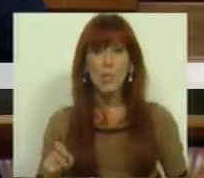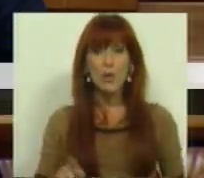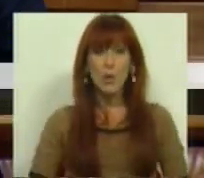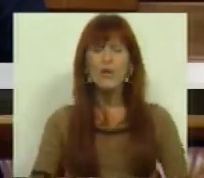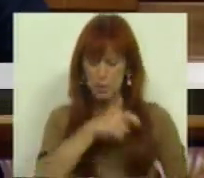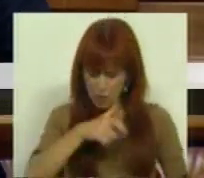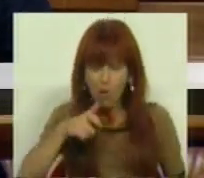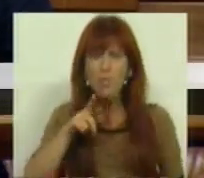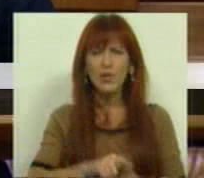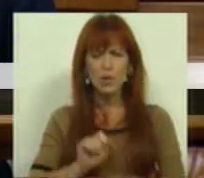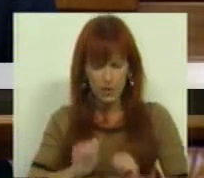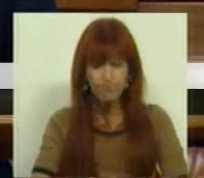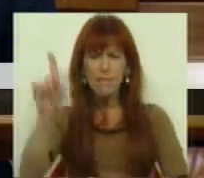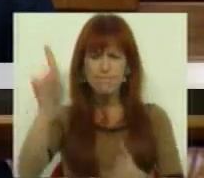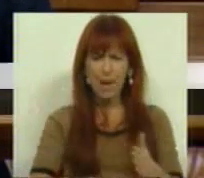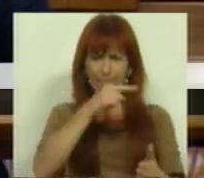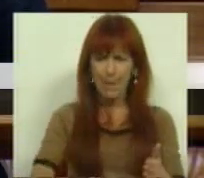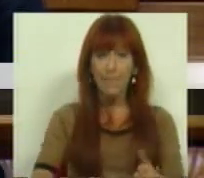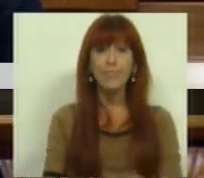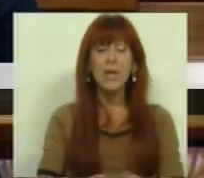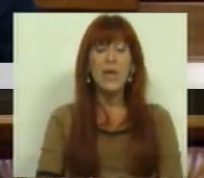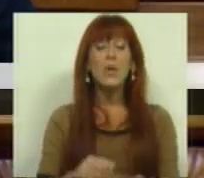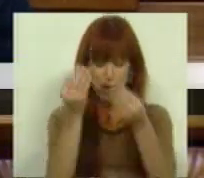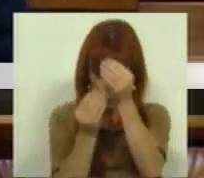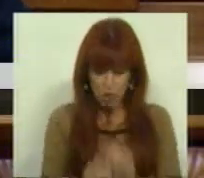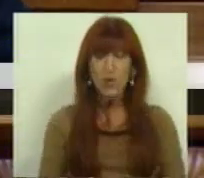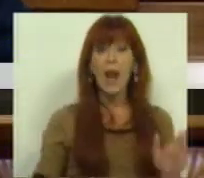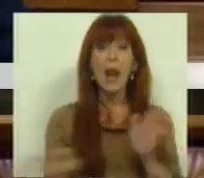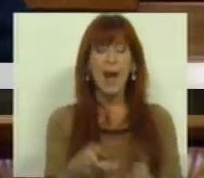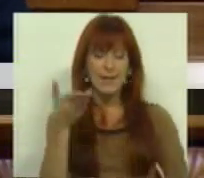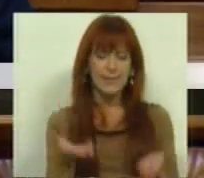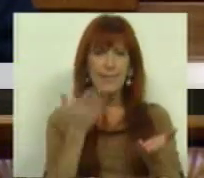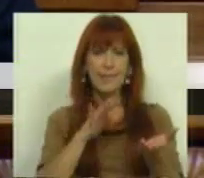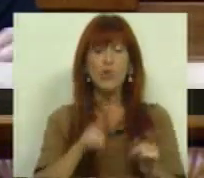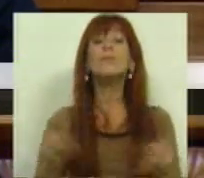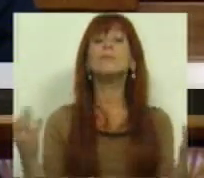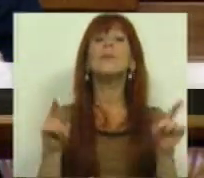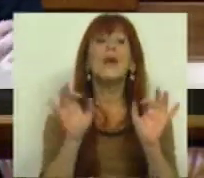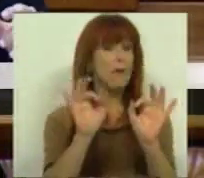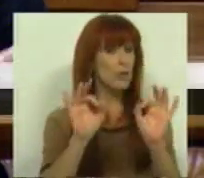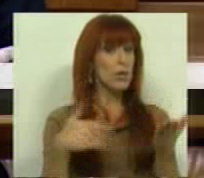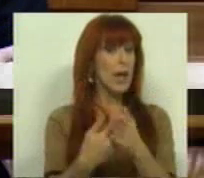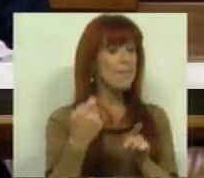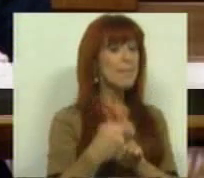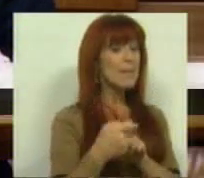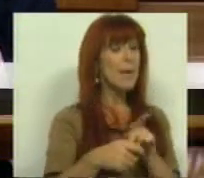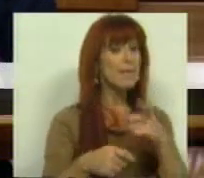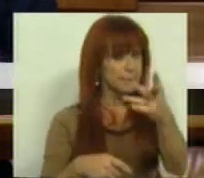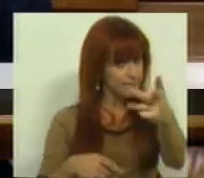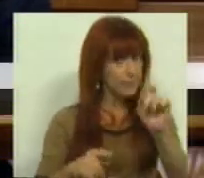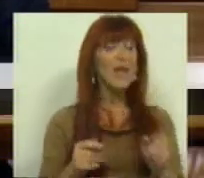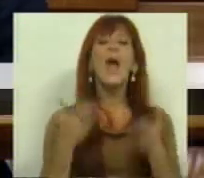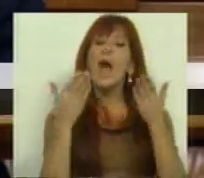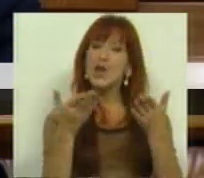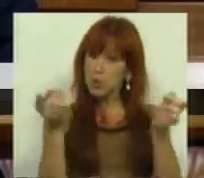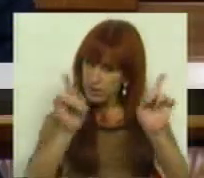Esquerda compromete-se com a sua revogação e com a construção de uma lei equilibrada e que de facto favoreça o arrendamento e